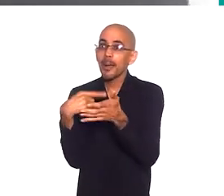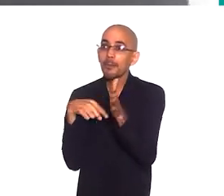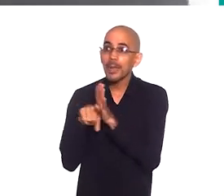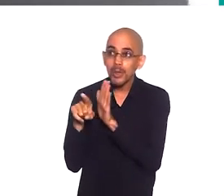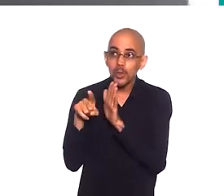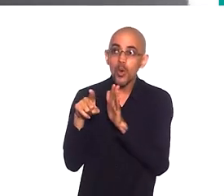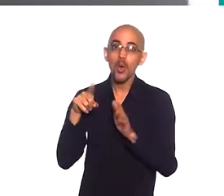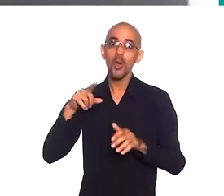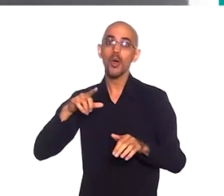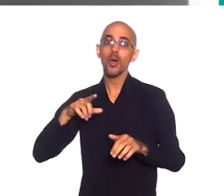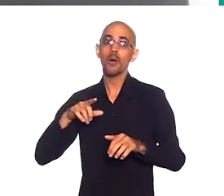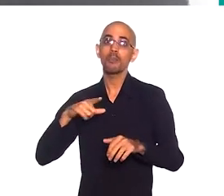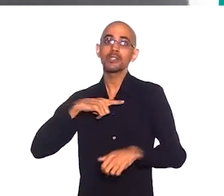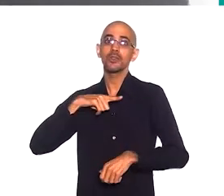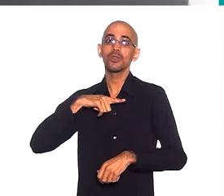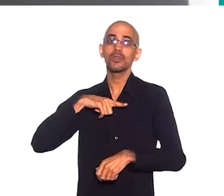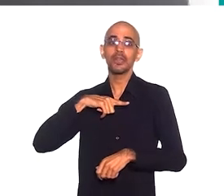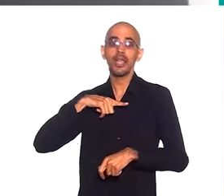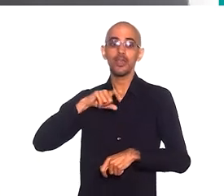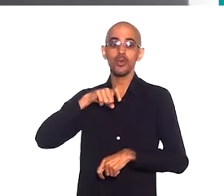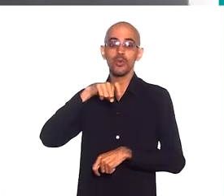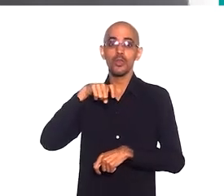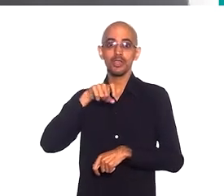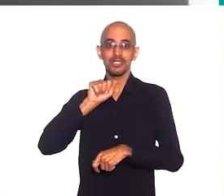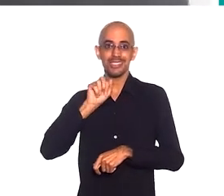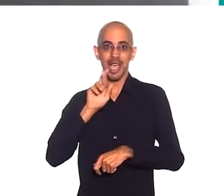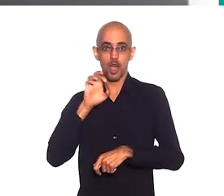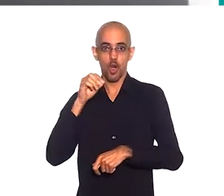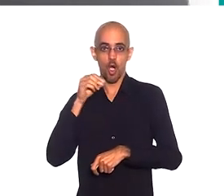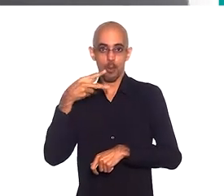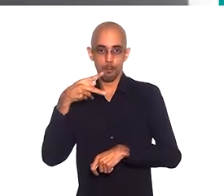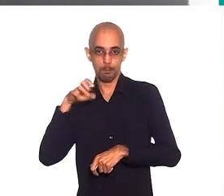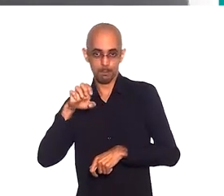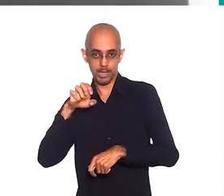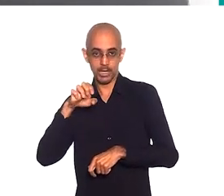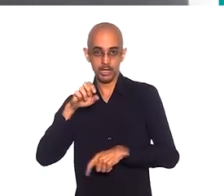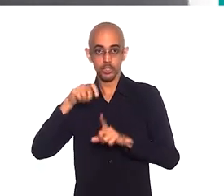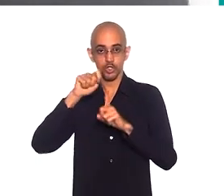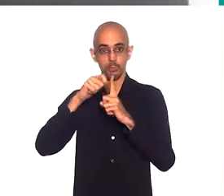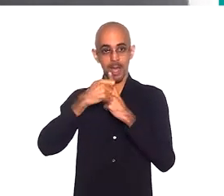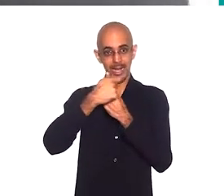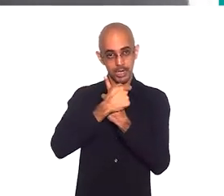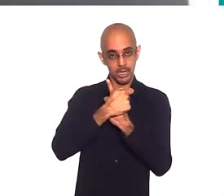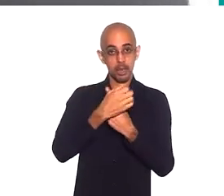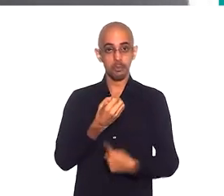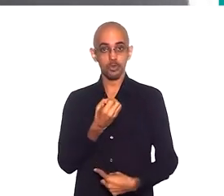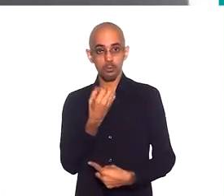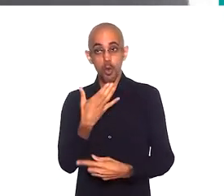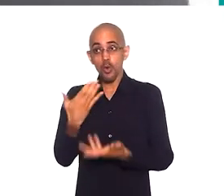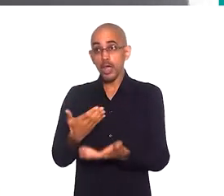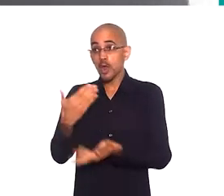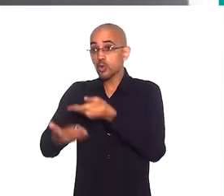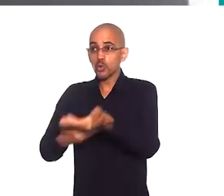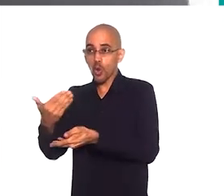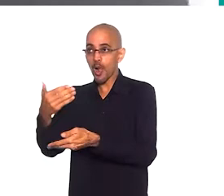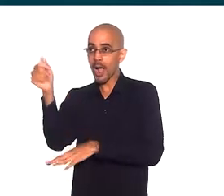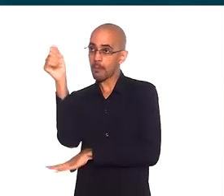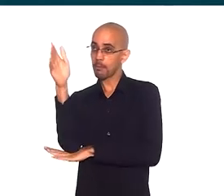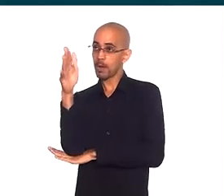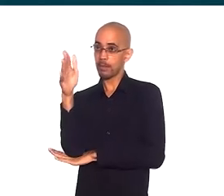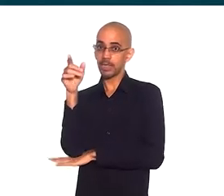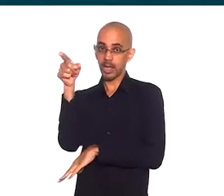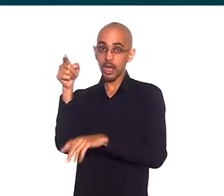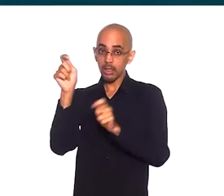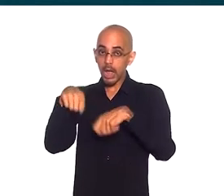mas eu tenho um xarope de umbigo de banana aqui, que é um xarope muito bom e eu quero trocar na bandeira.